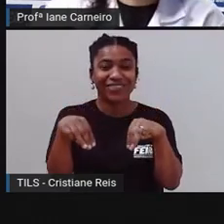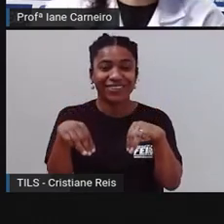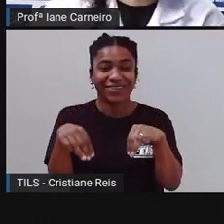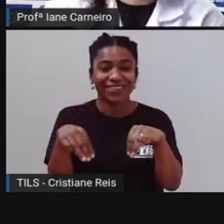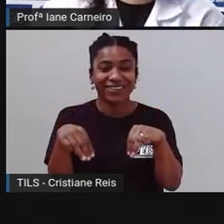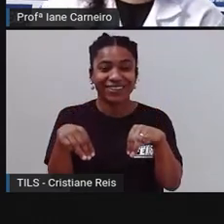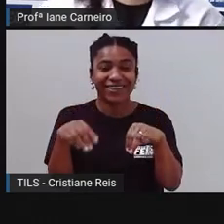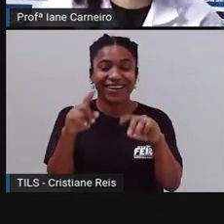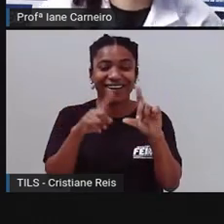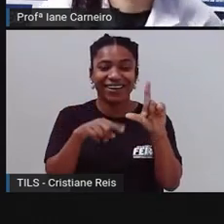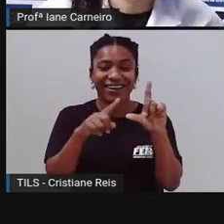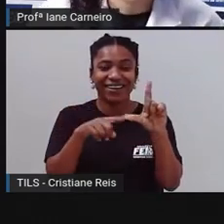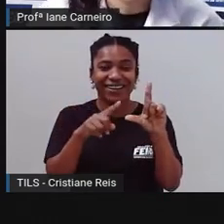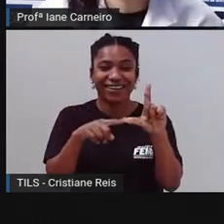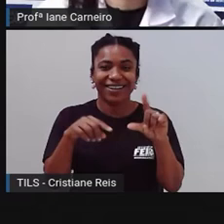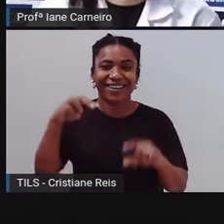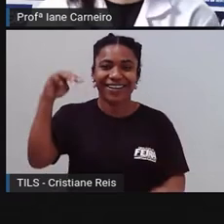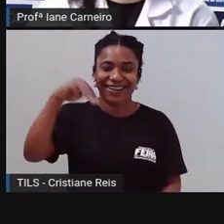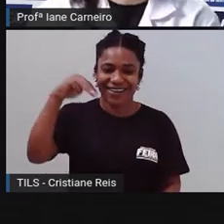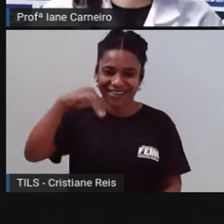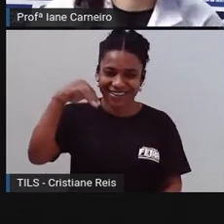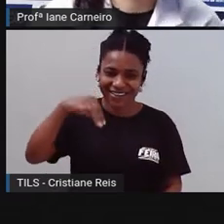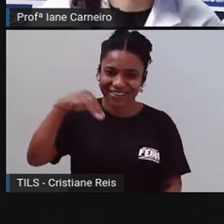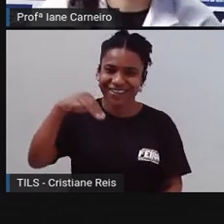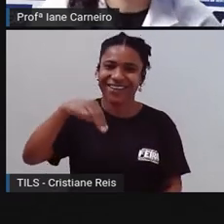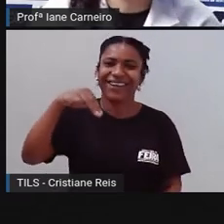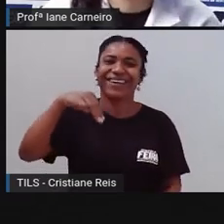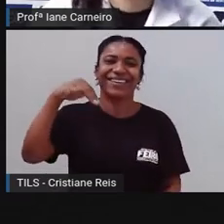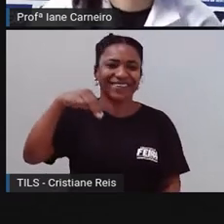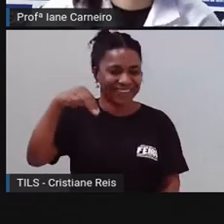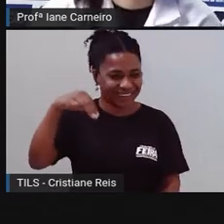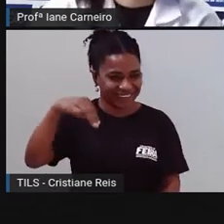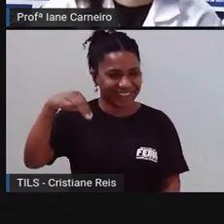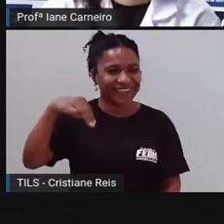letra me. Quem aí acertou?